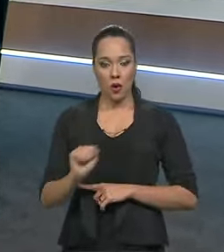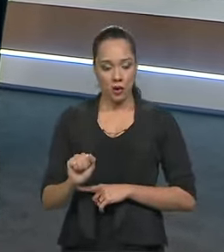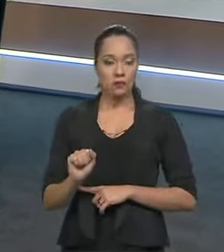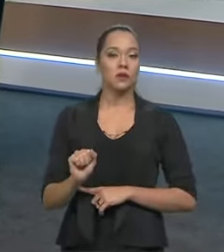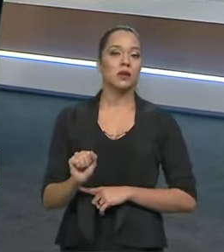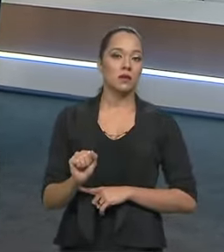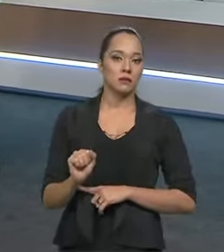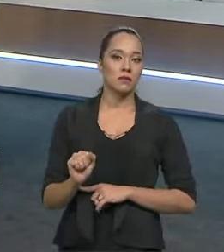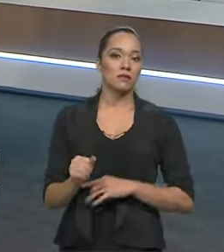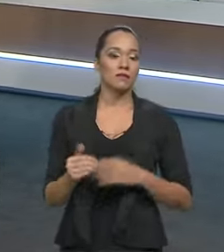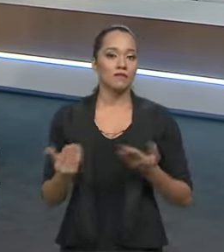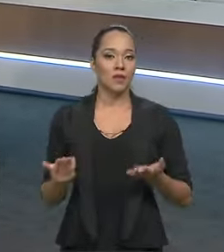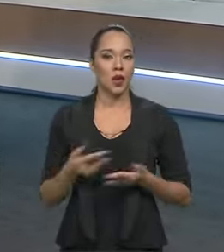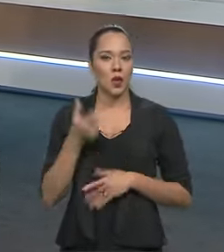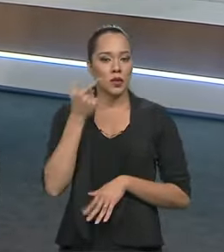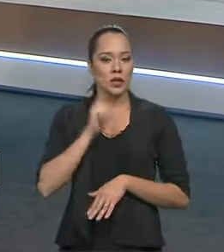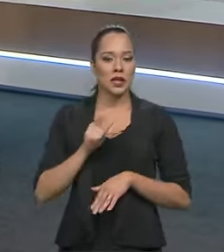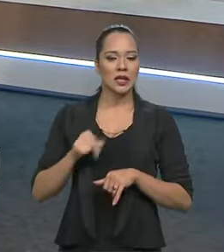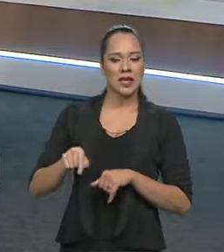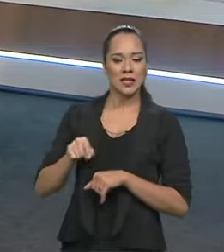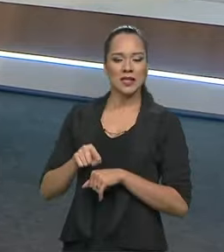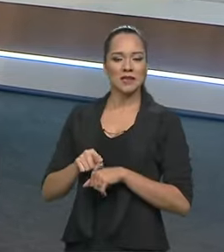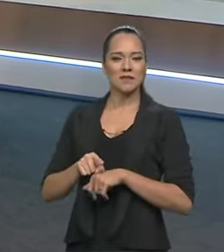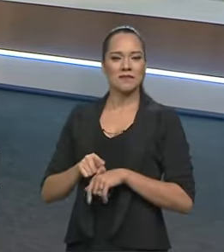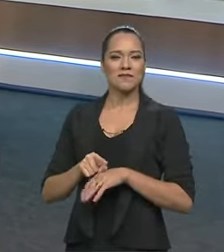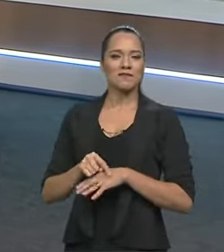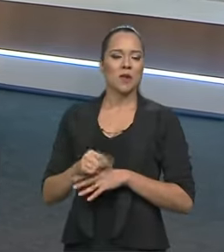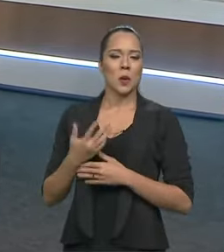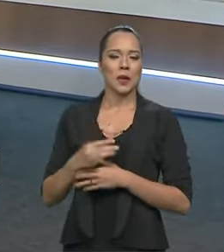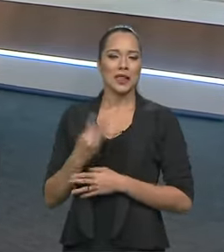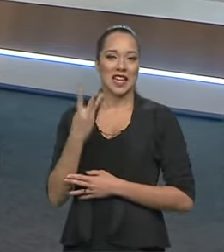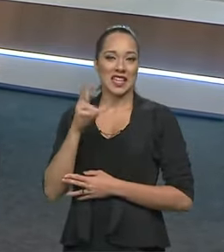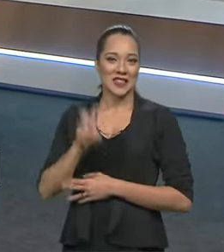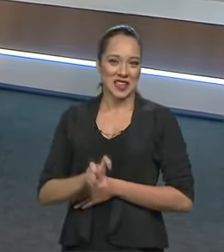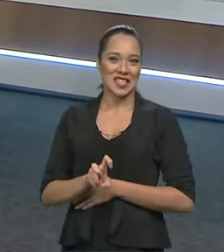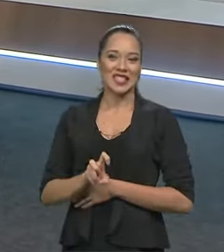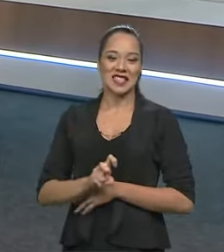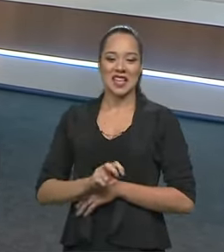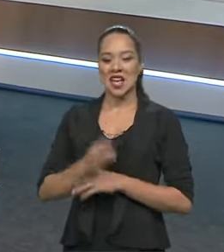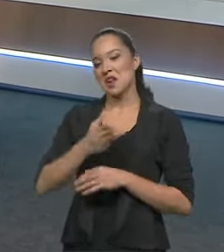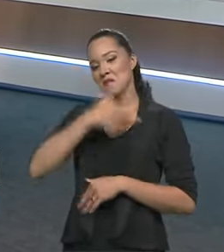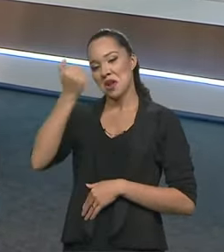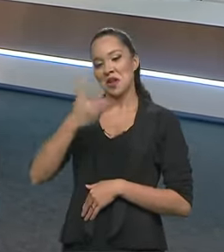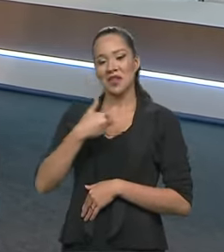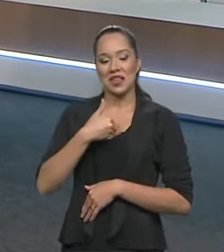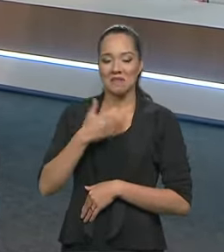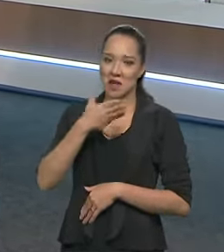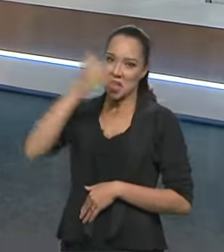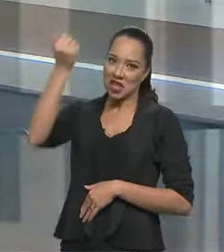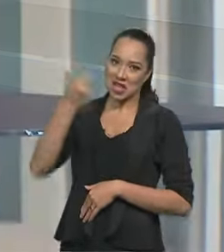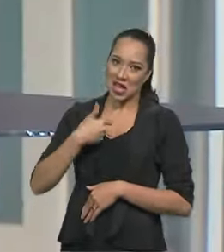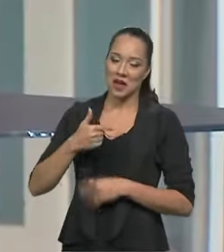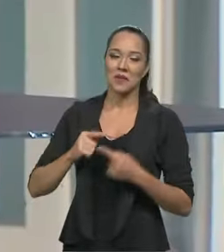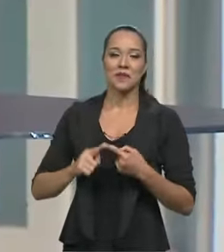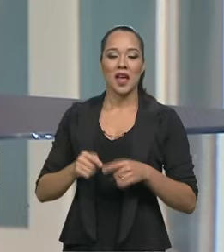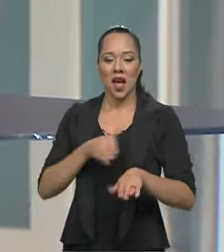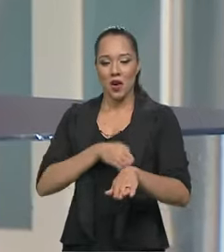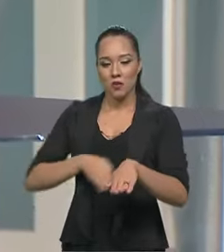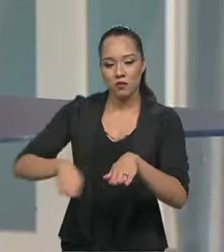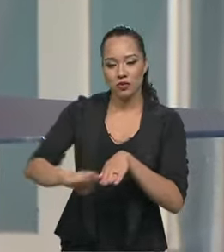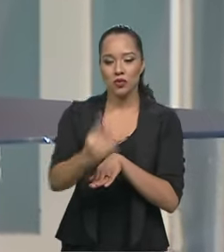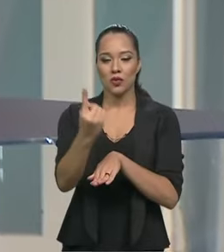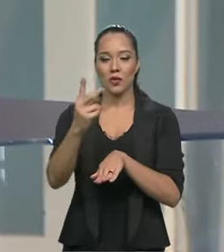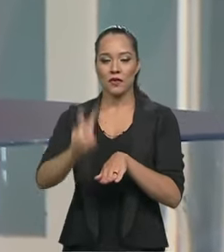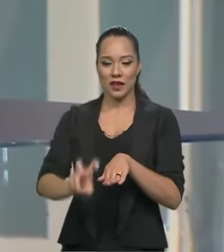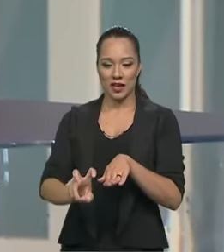e eu eu cheguei a passar nessa corrida o Ayrton três vezes. Ele largou melhor do que eu, eu fui lá, passei ele